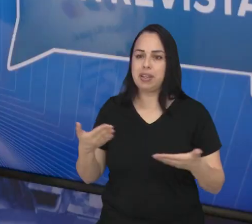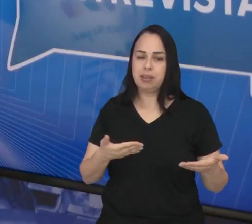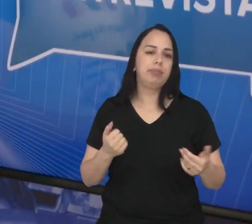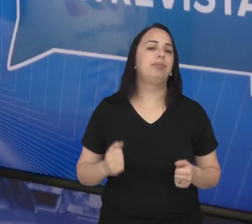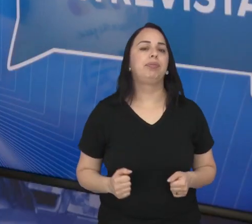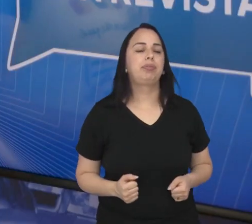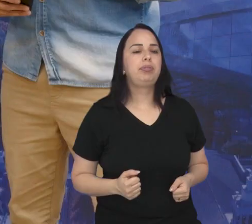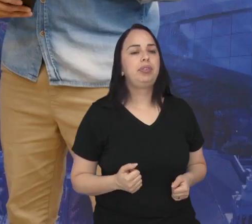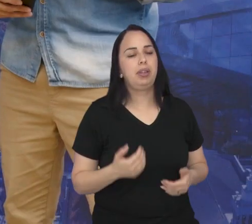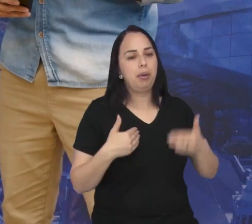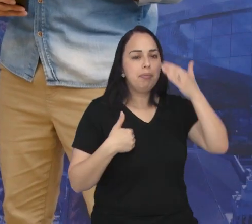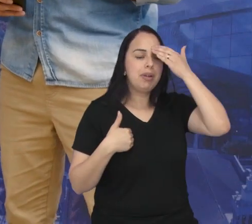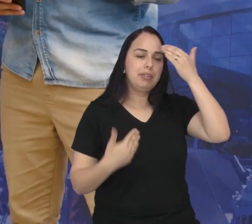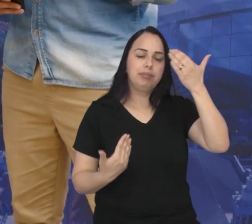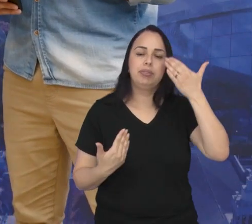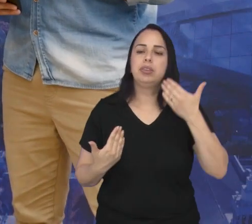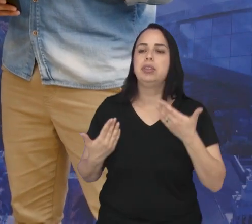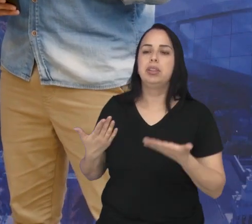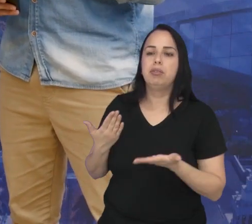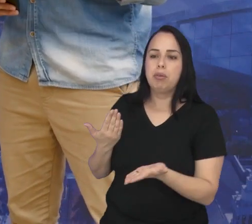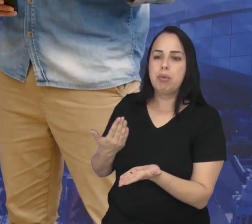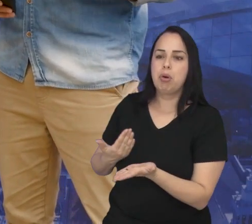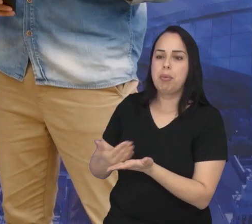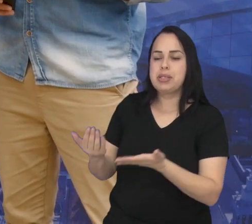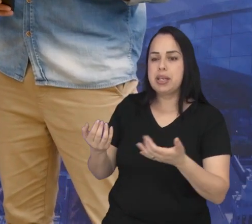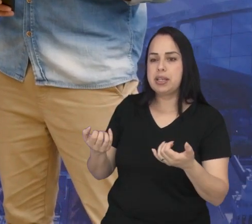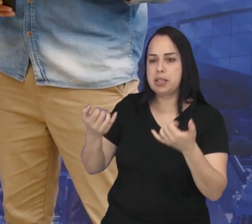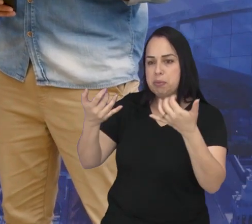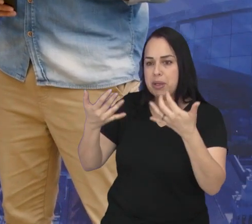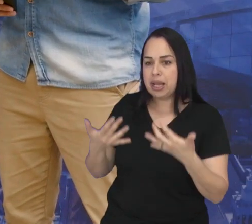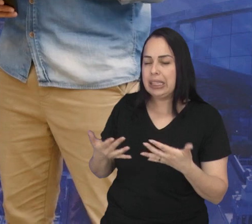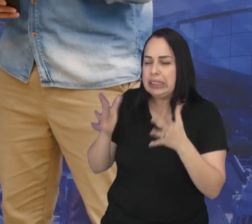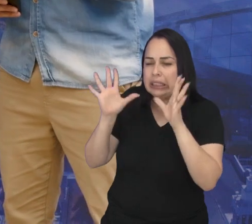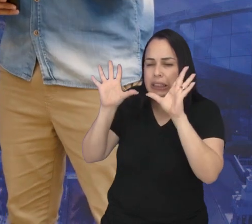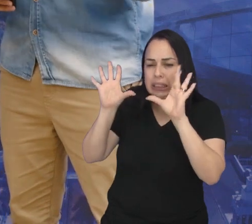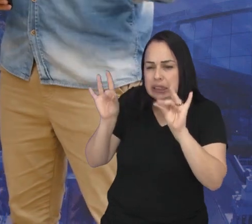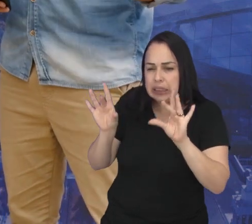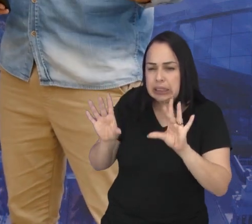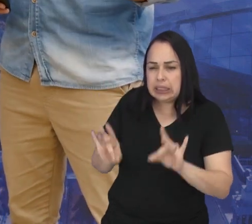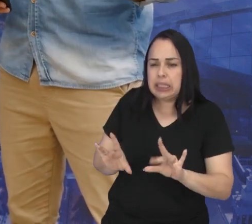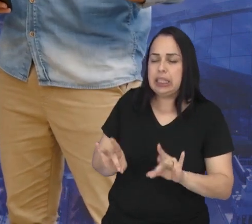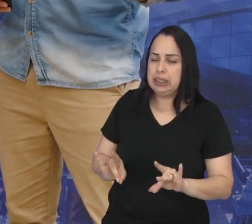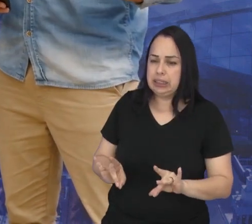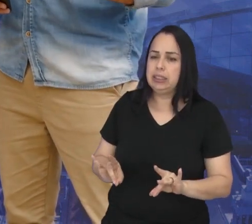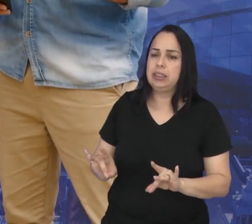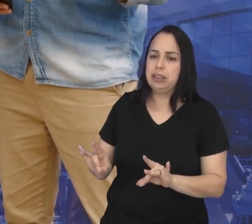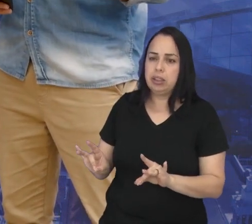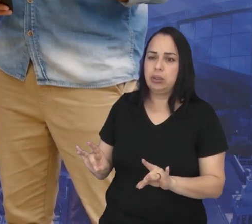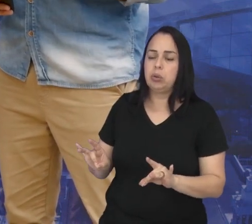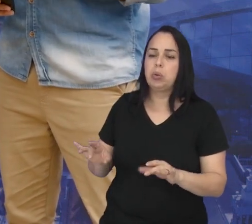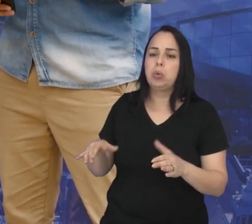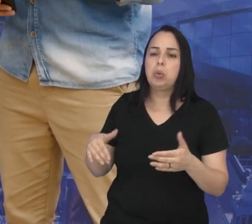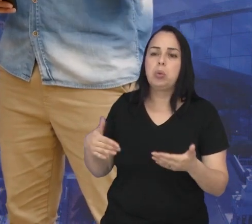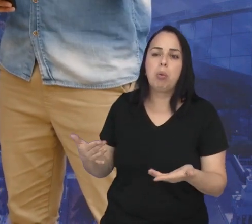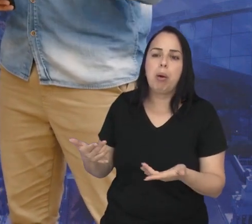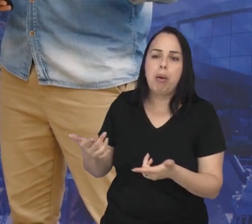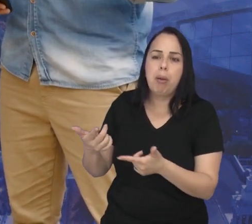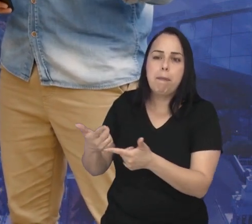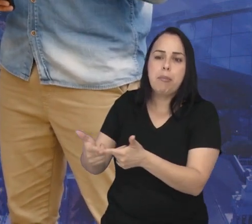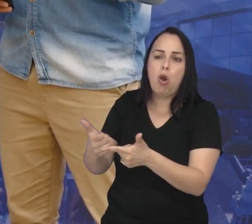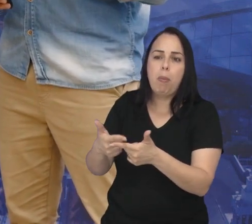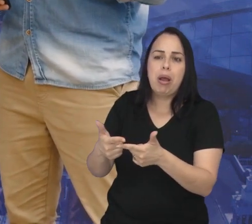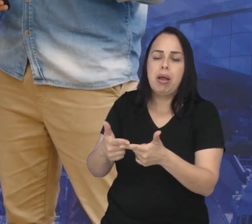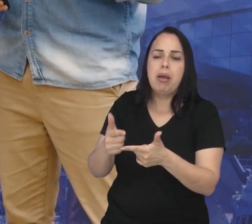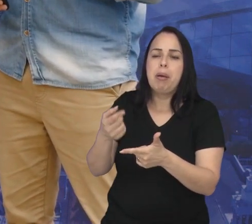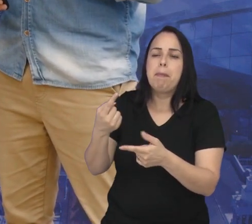Obrigada. E, Mazé, acho que é bom a gente começar explicando para as pessoas qual é o problema